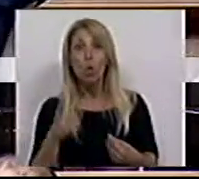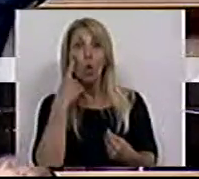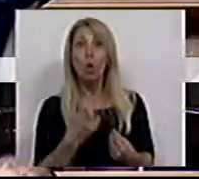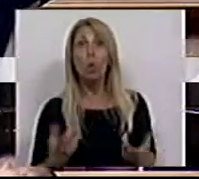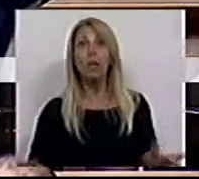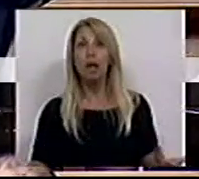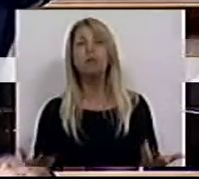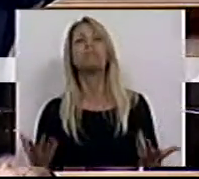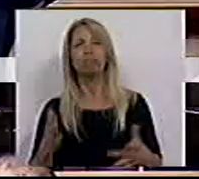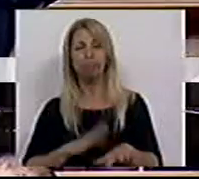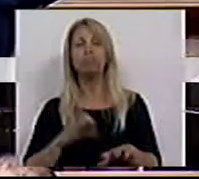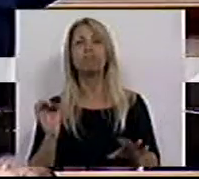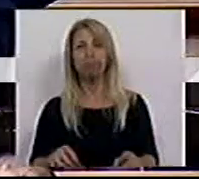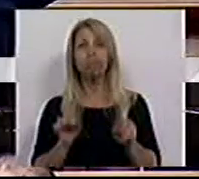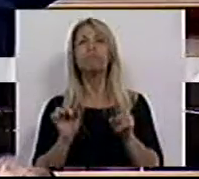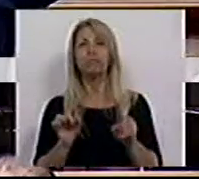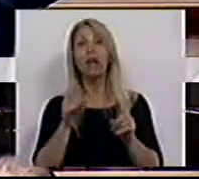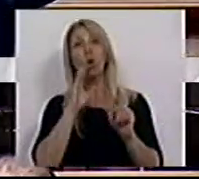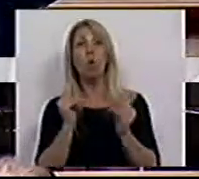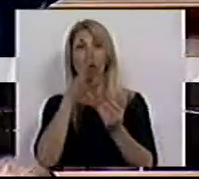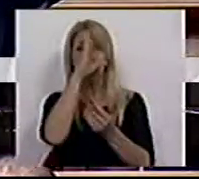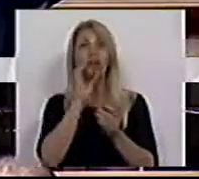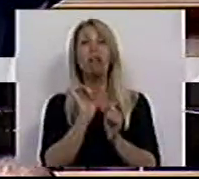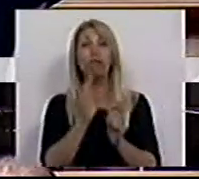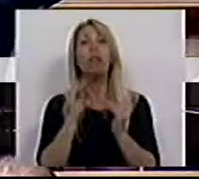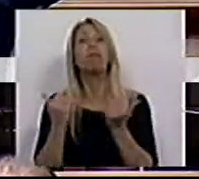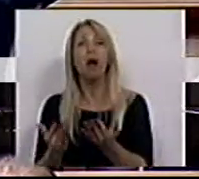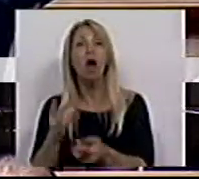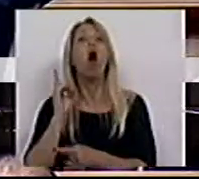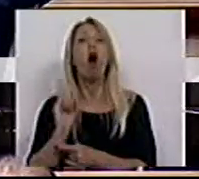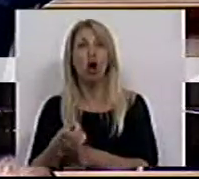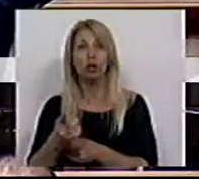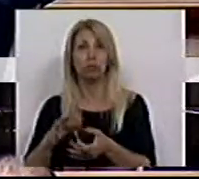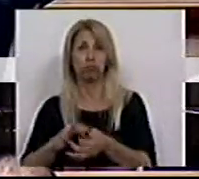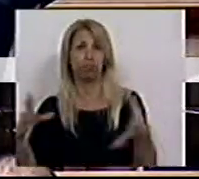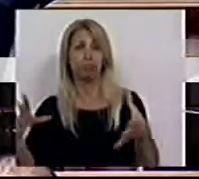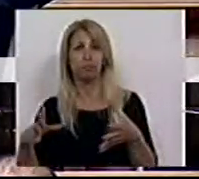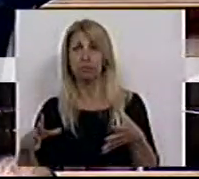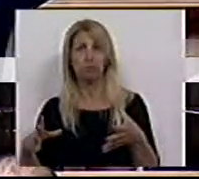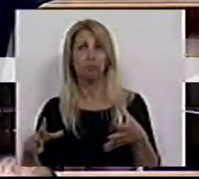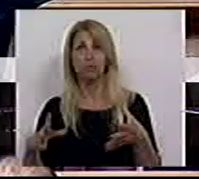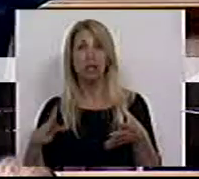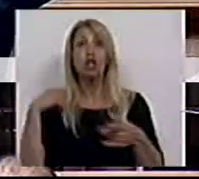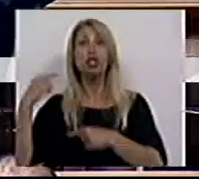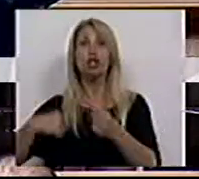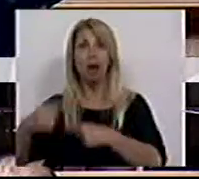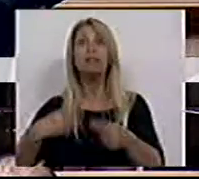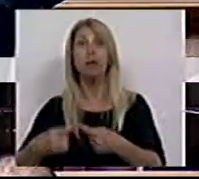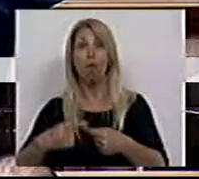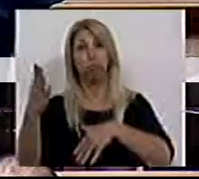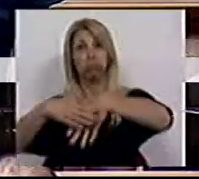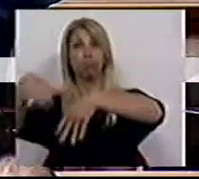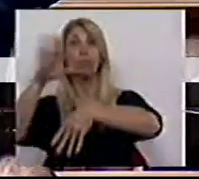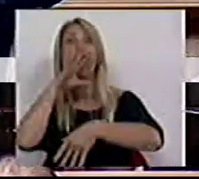Governo é, de facto, a desagregação de toda uma geração. Uma geração que saiu e terá os seus filhos fora de Portugal.